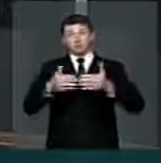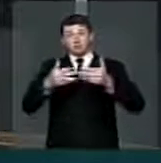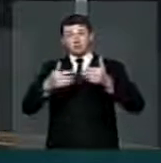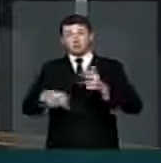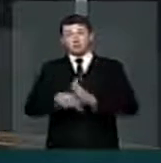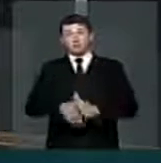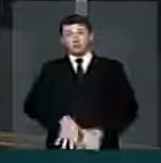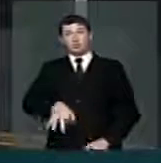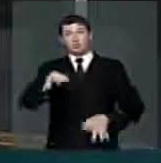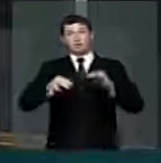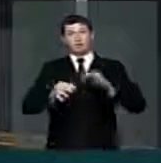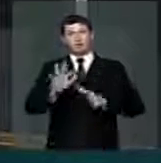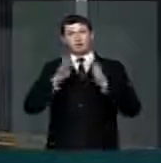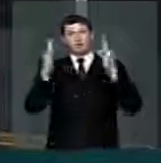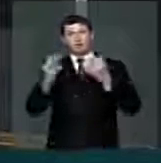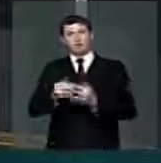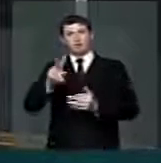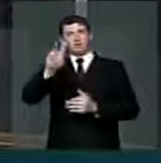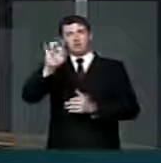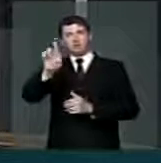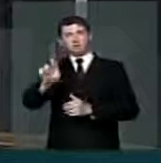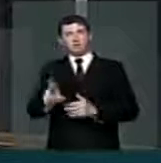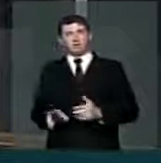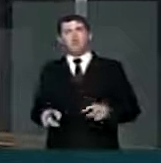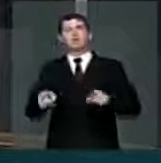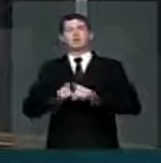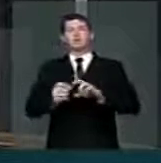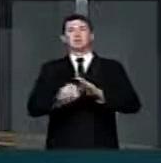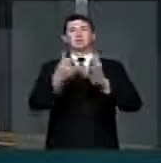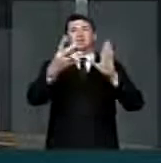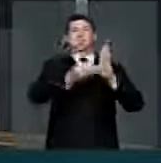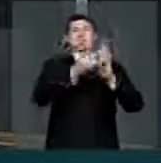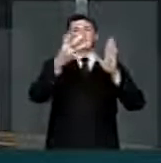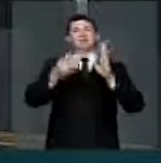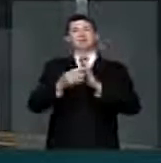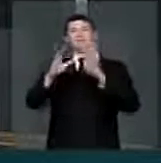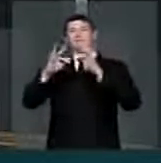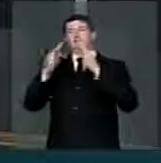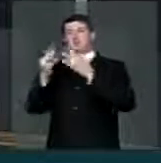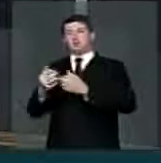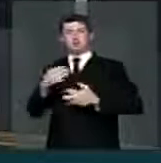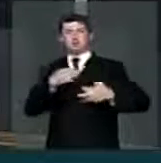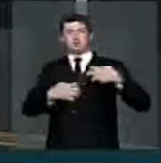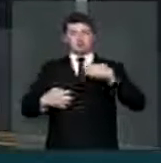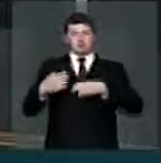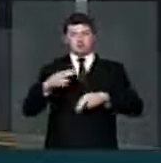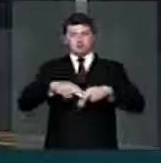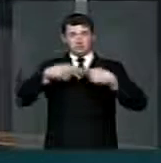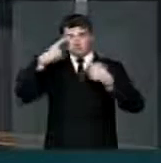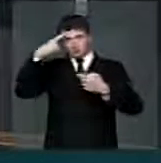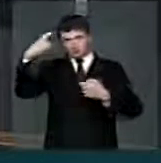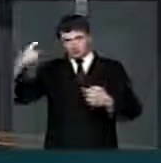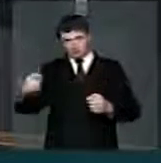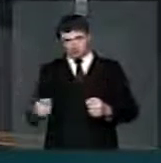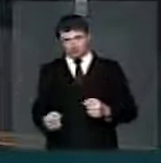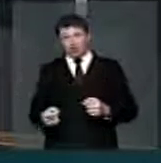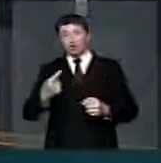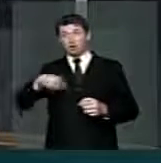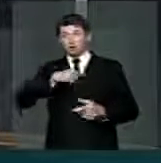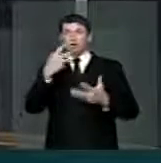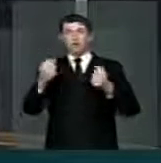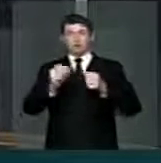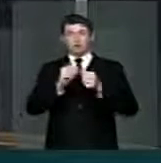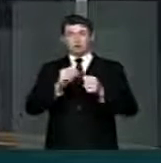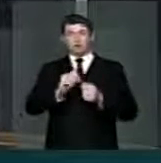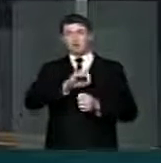justiça da família de Vitor Hugo e de milhares de outras famílias abaladas pela violência, realizaremos, no